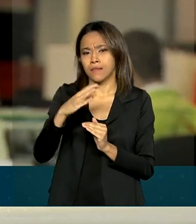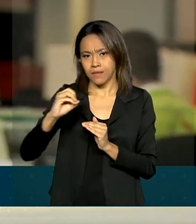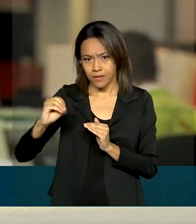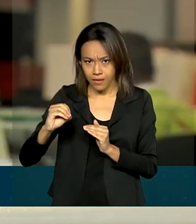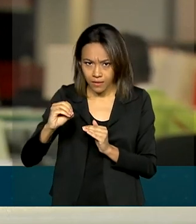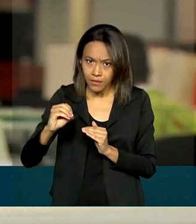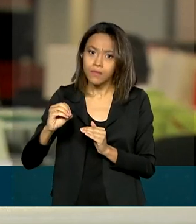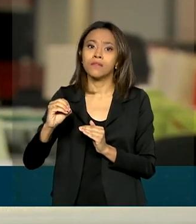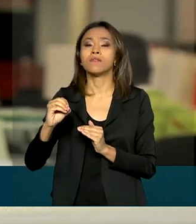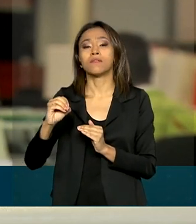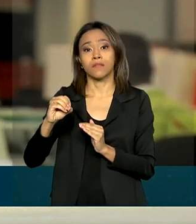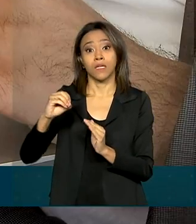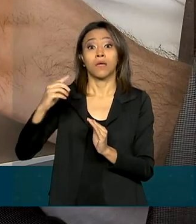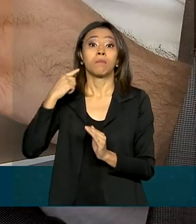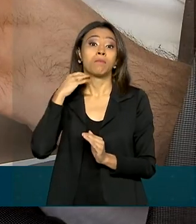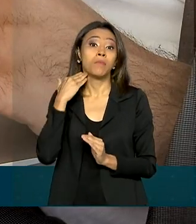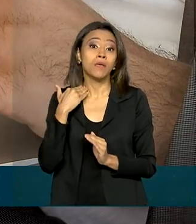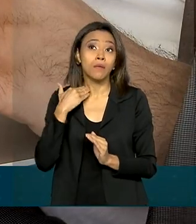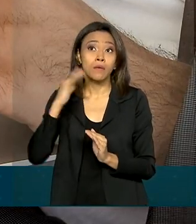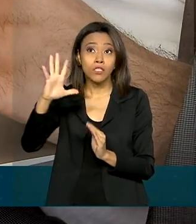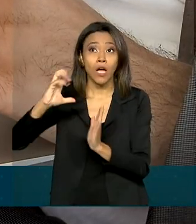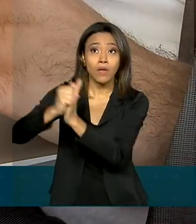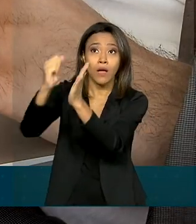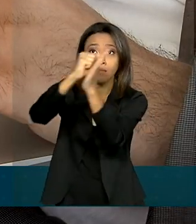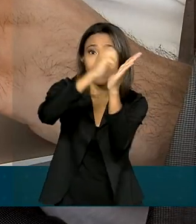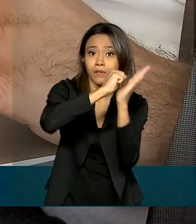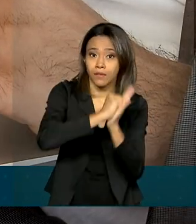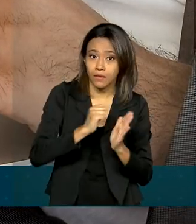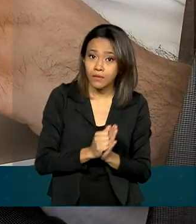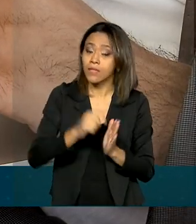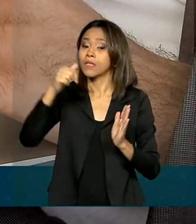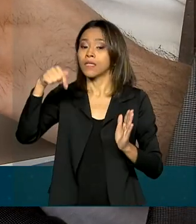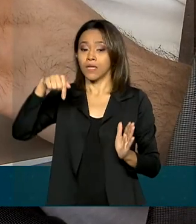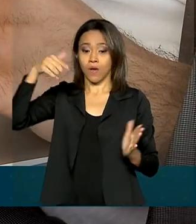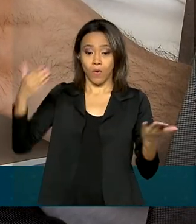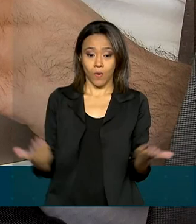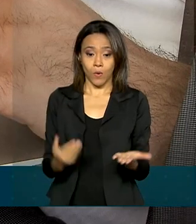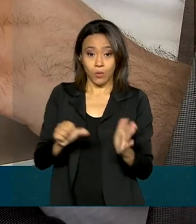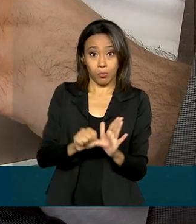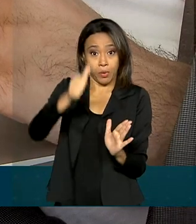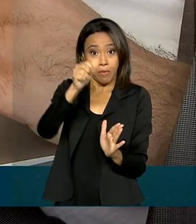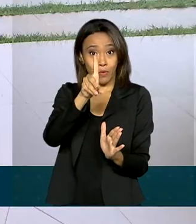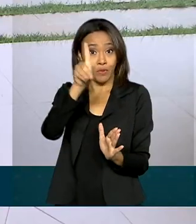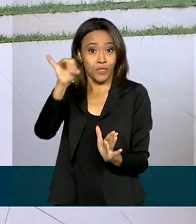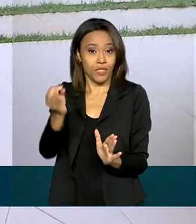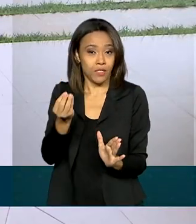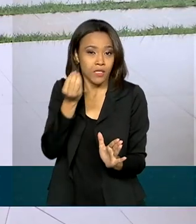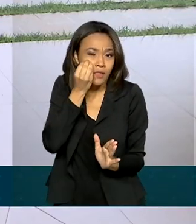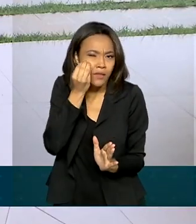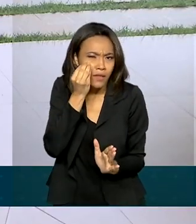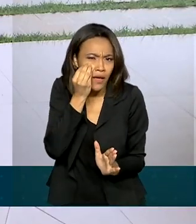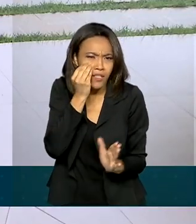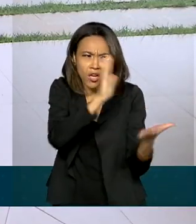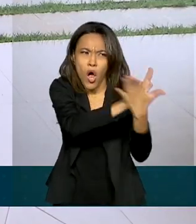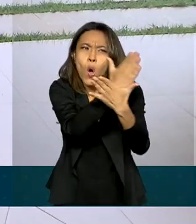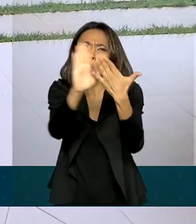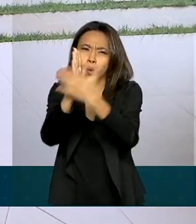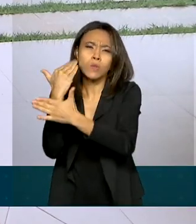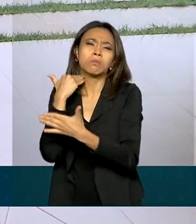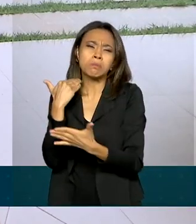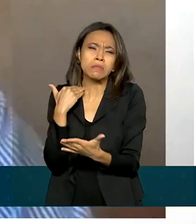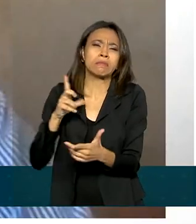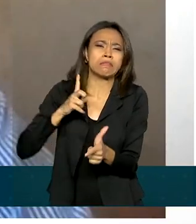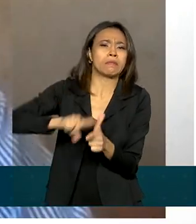financeiras cadastradas. Neste primeiro dia de funcionamento, algumas instituições enfrentaram problemas